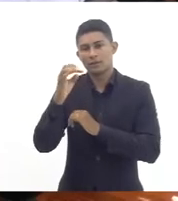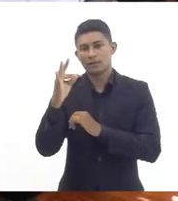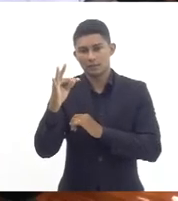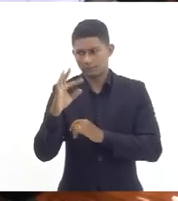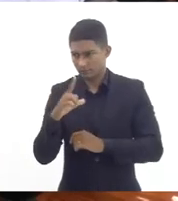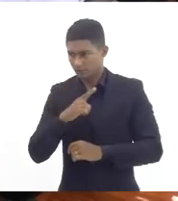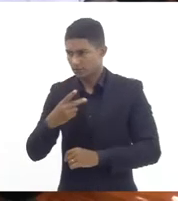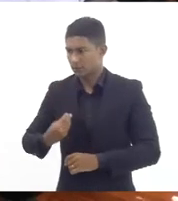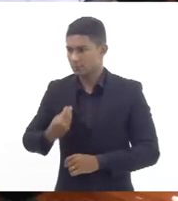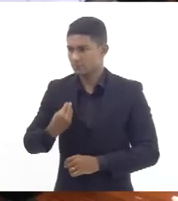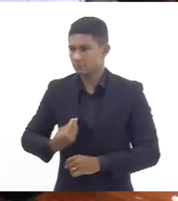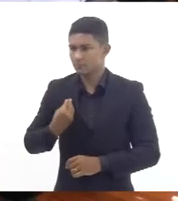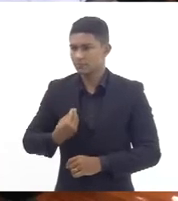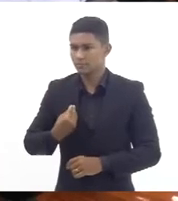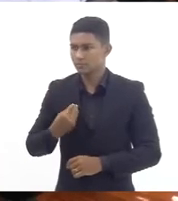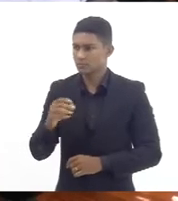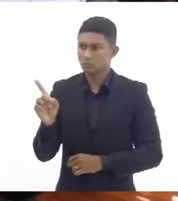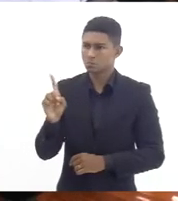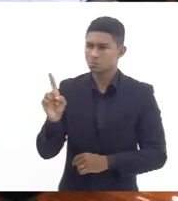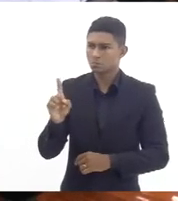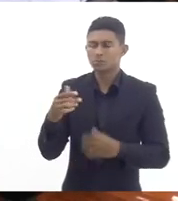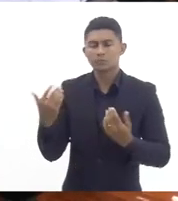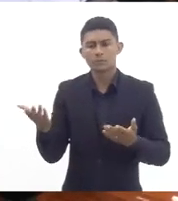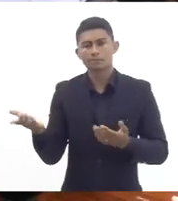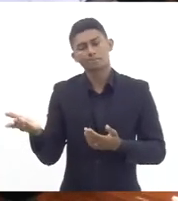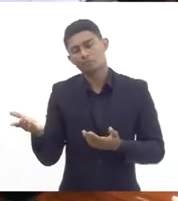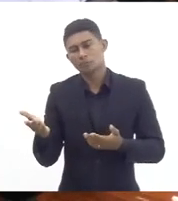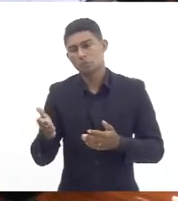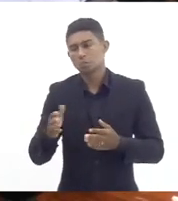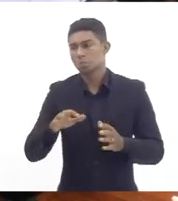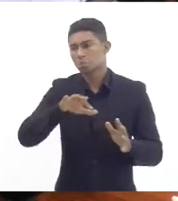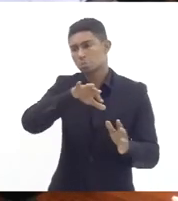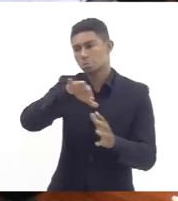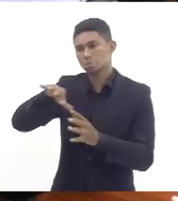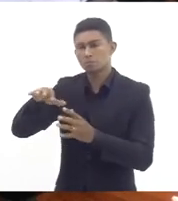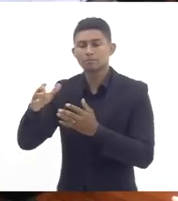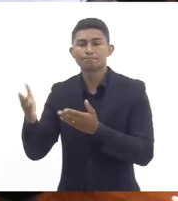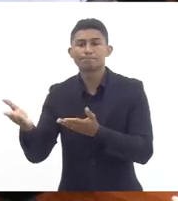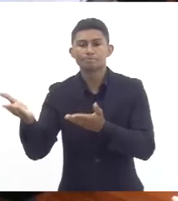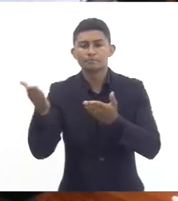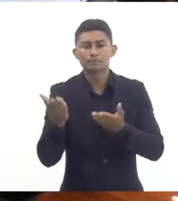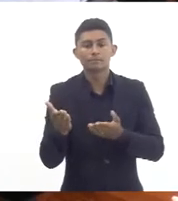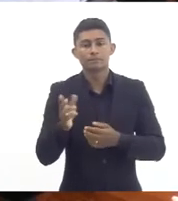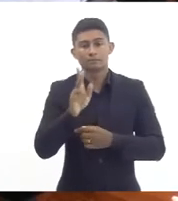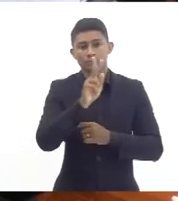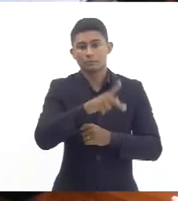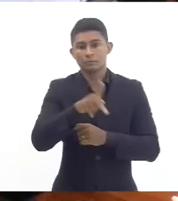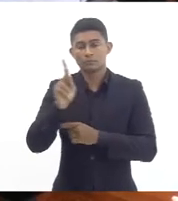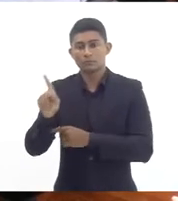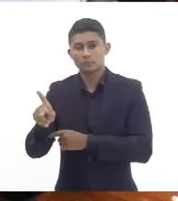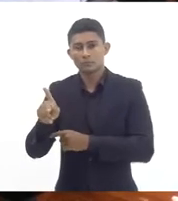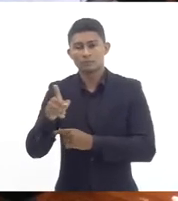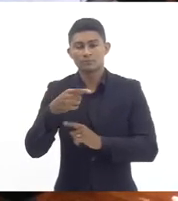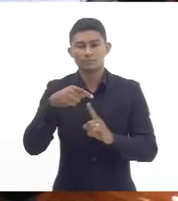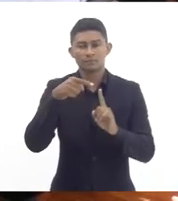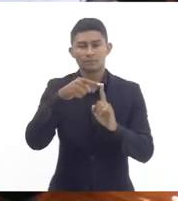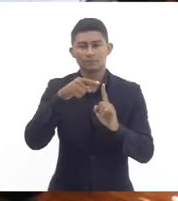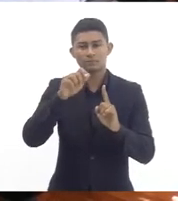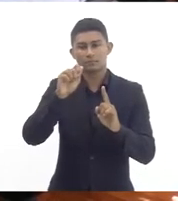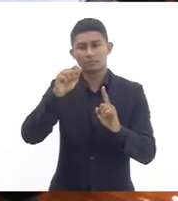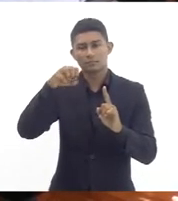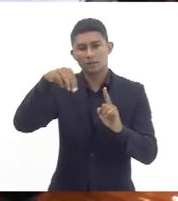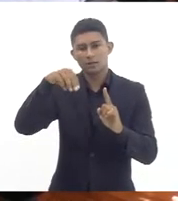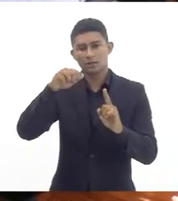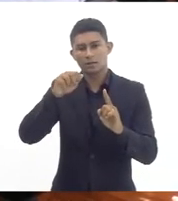não né então eu vou chamar para fazer uso da palavra o professor Amarildo Mikowski da